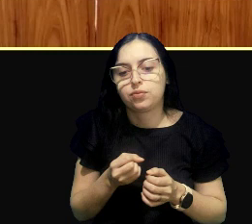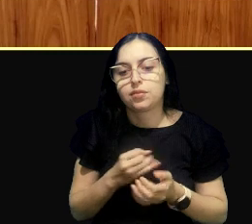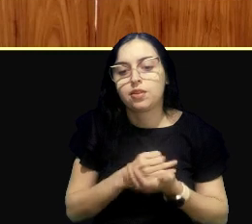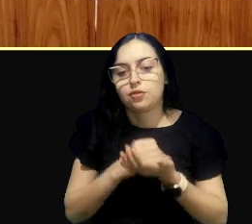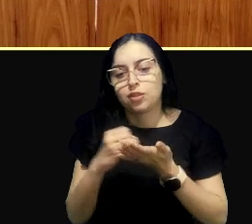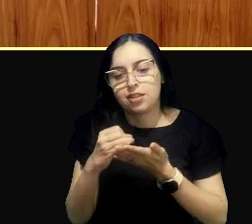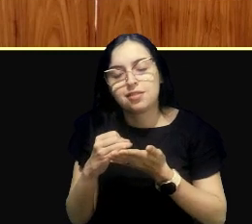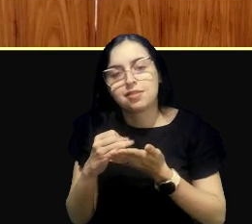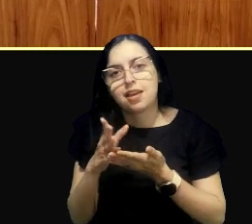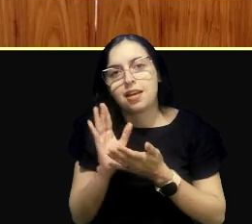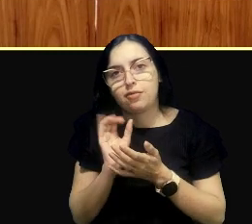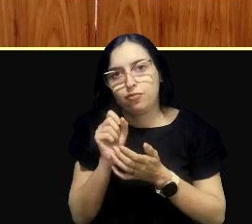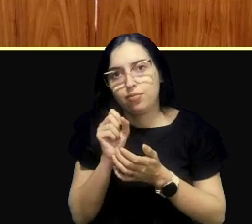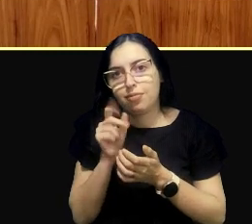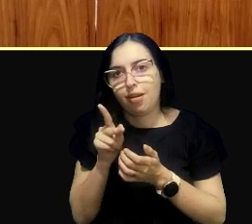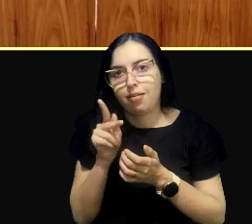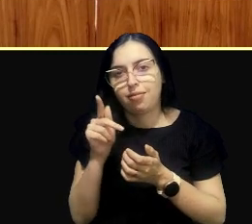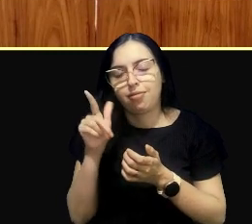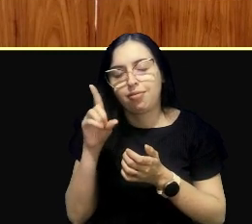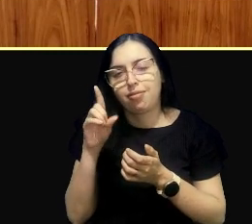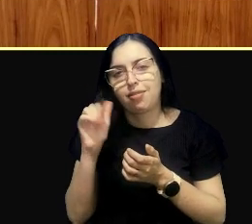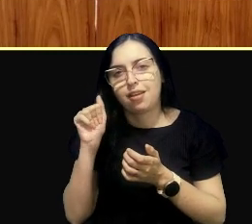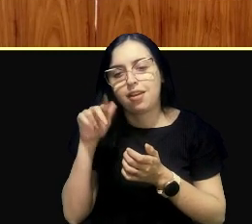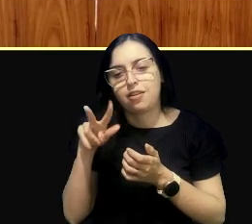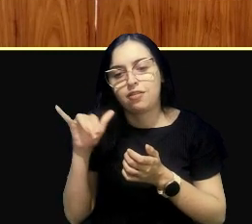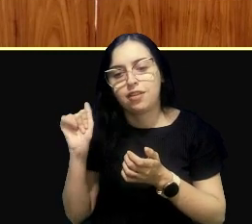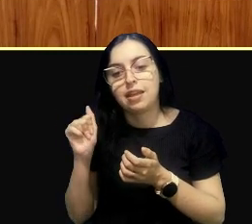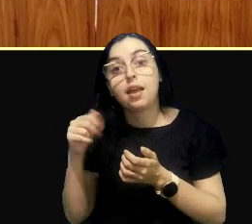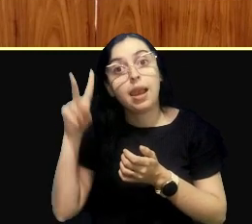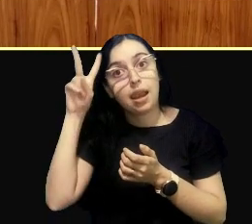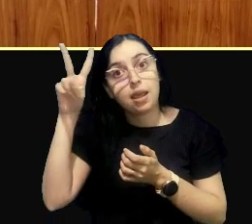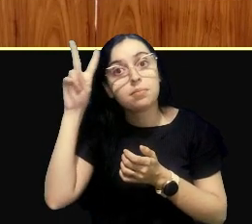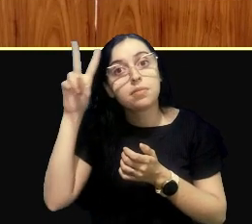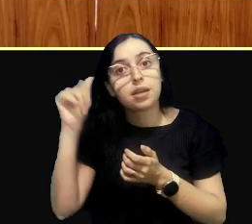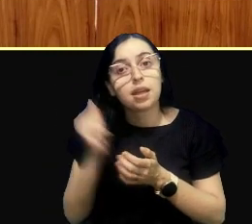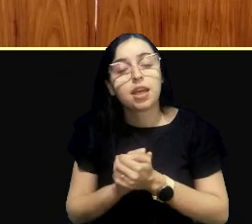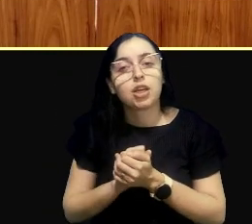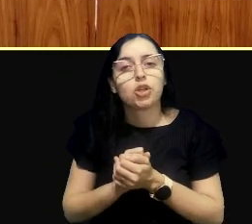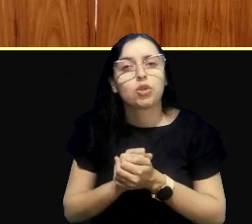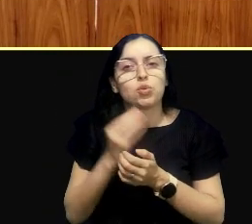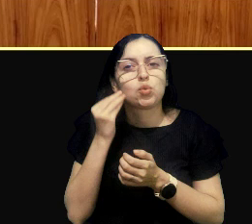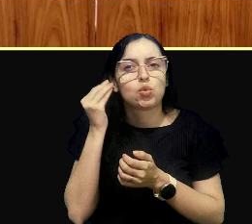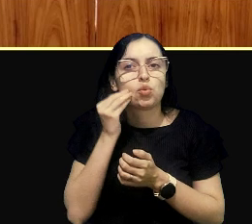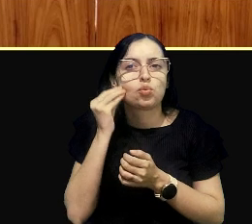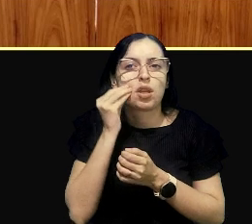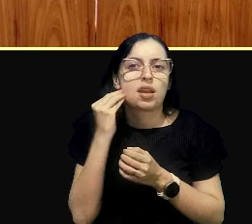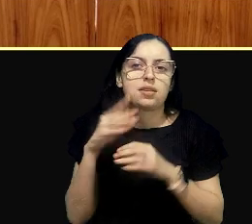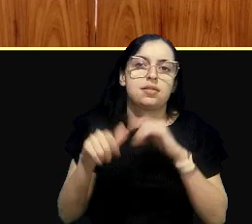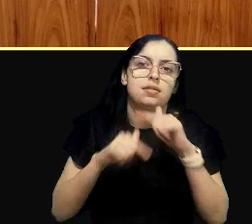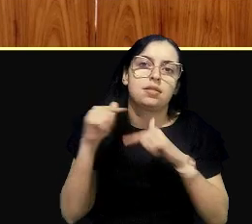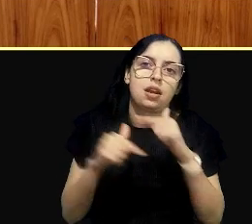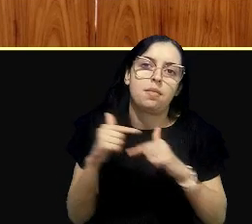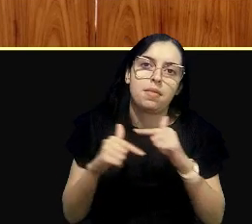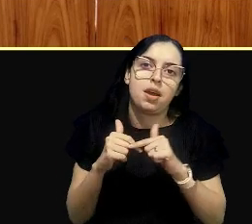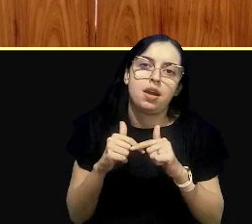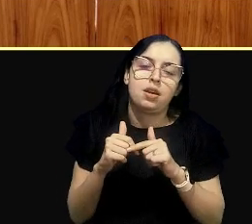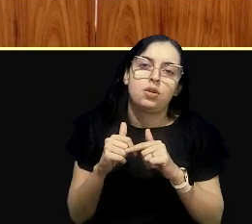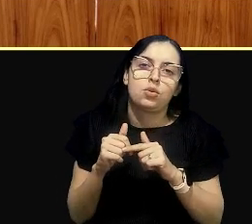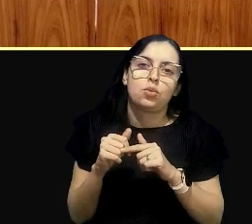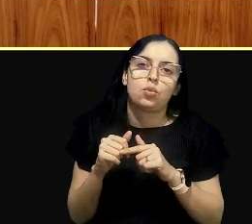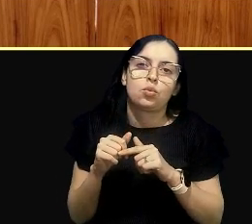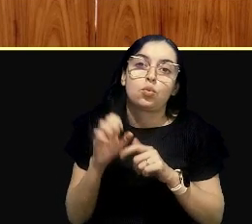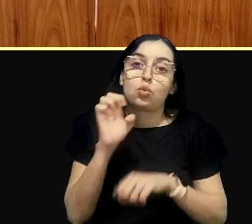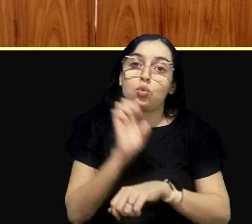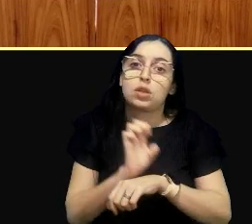tá, Davi? Eu acabei de lembrar aqui de uma experiência de trabalho no estado do Rio,